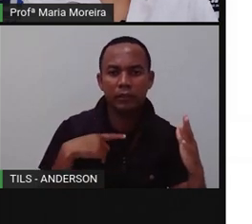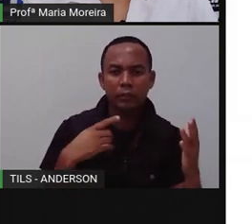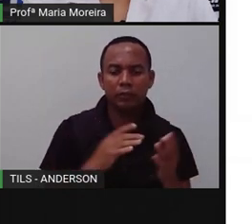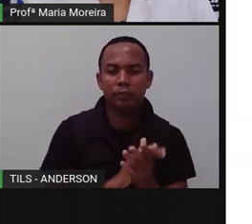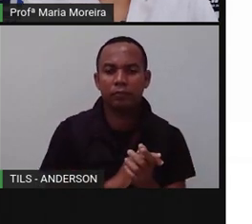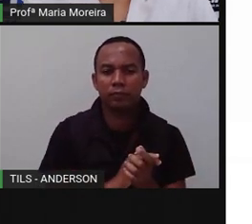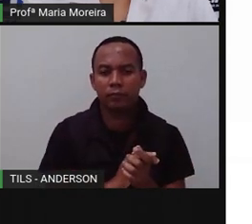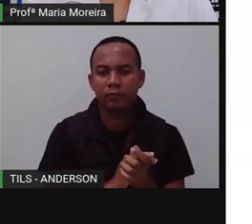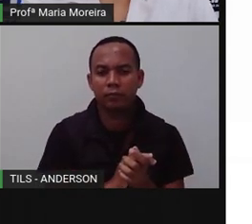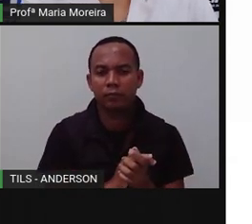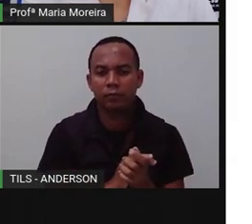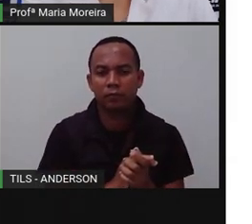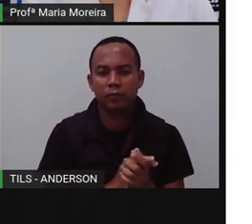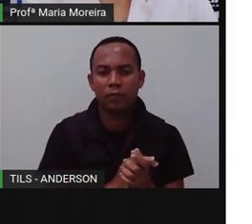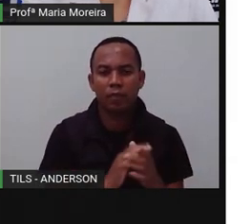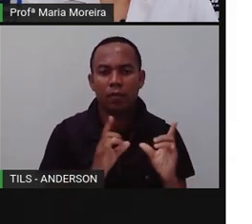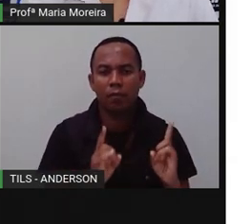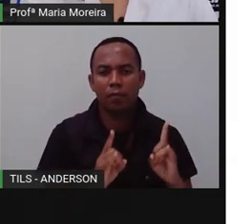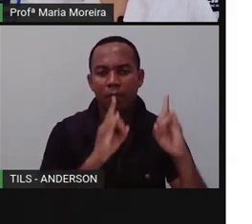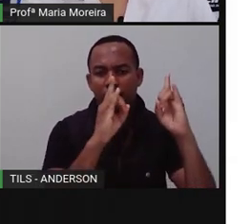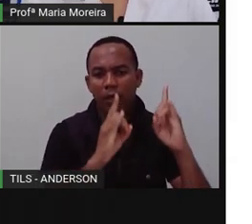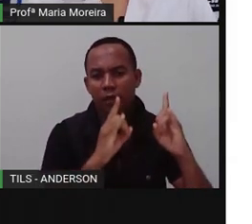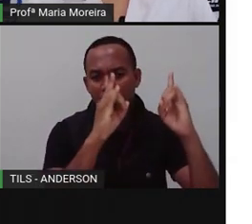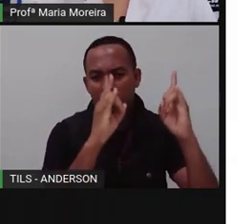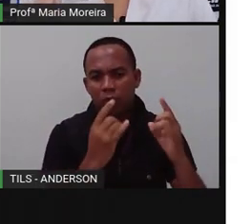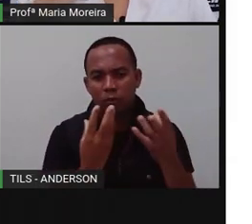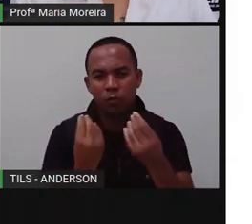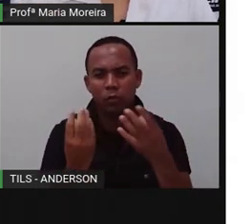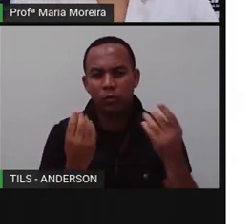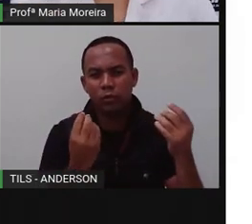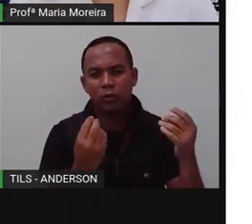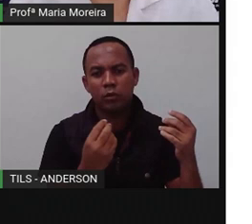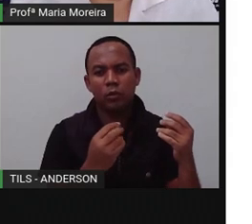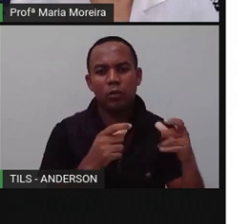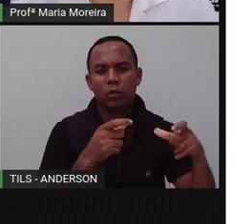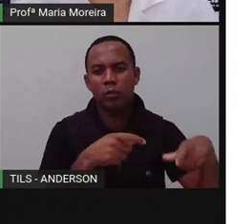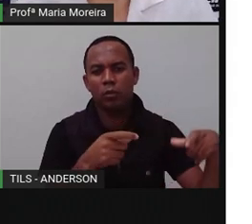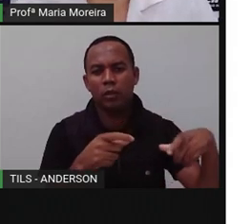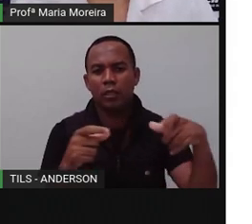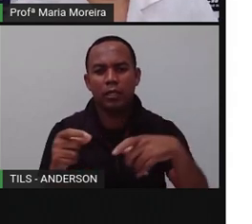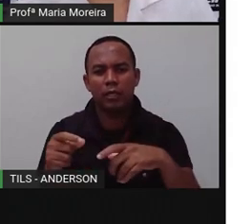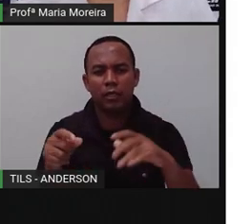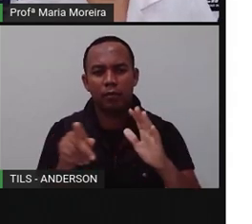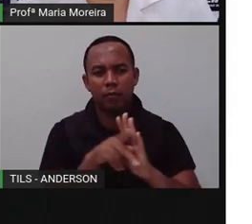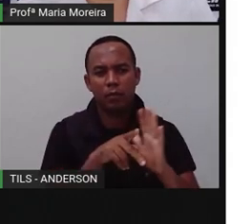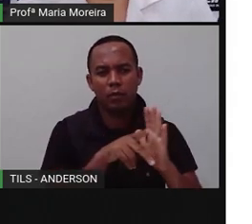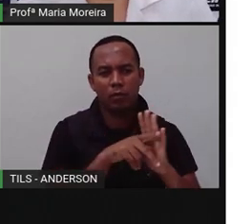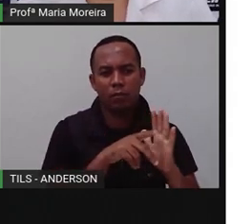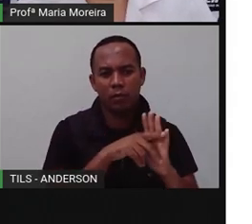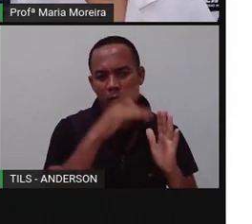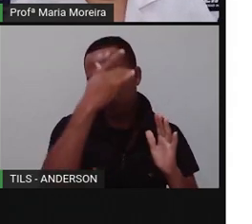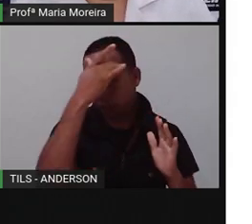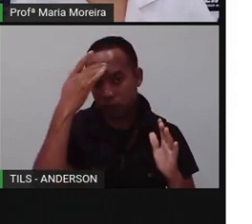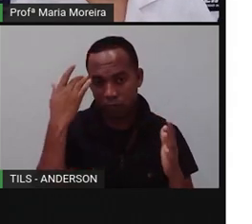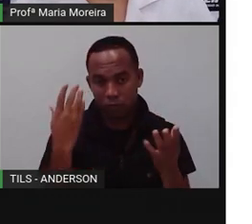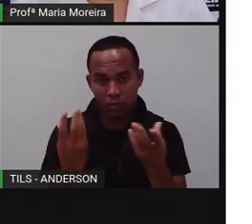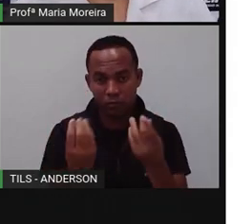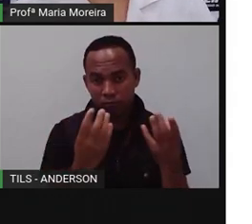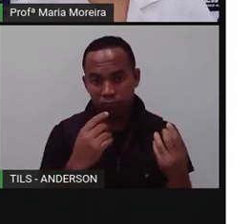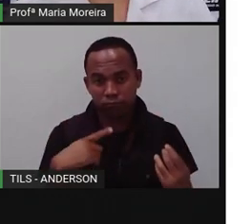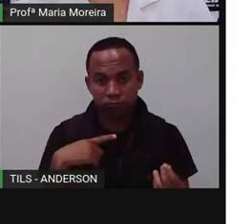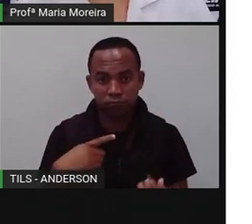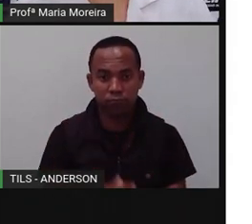são o As nossas casas, os prédios, que são o O nosso habitat, a nossa moradia, né?